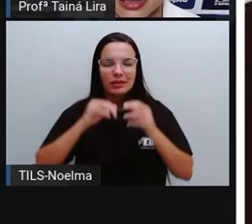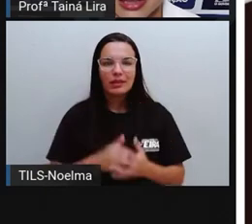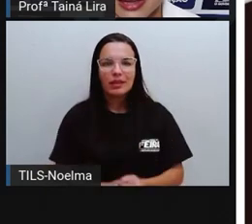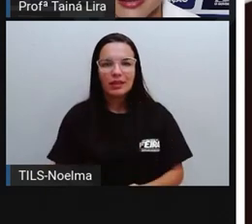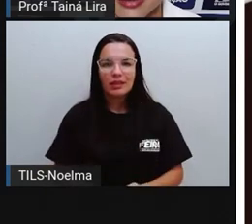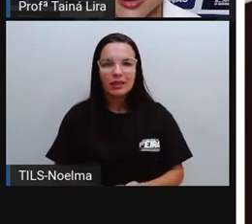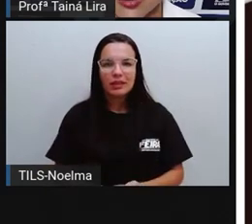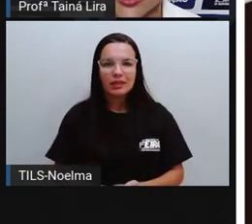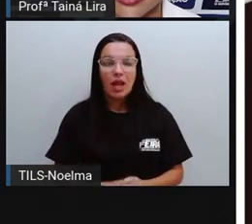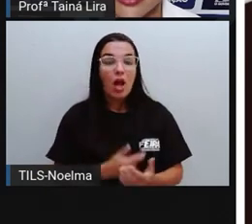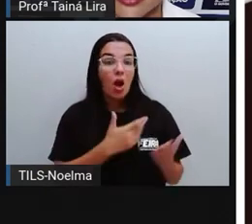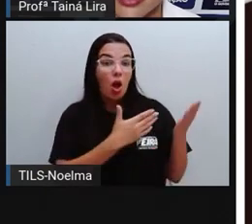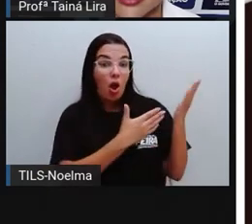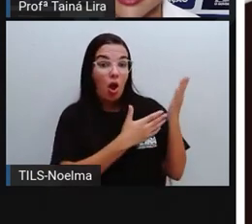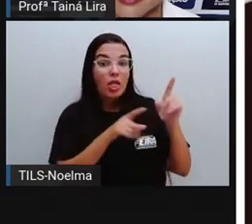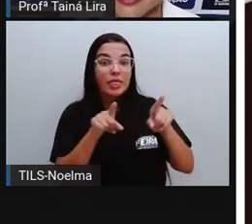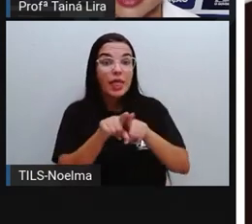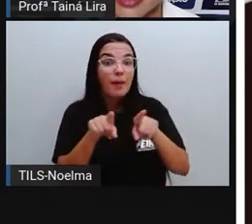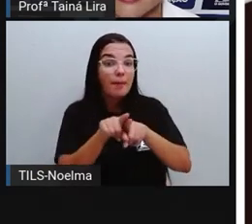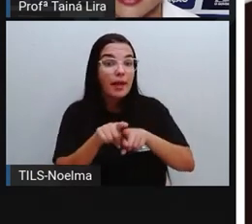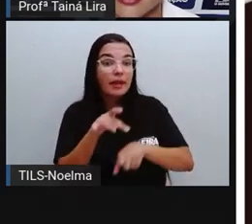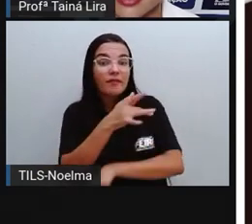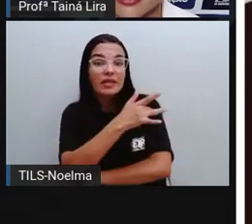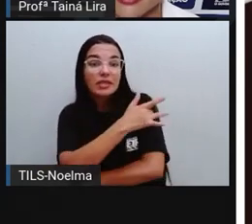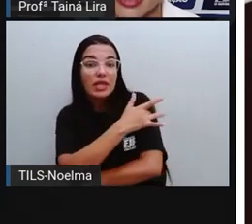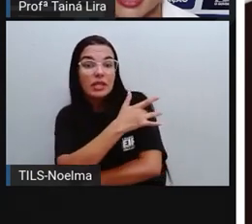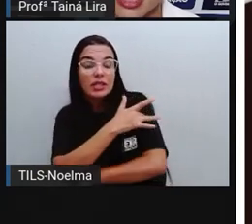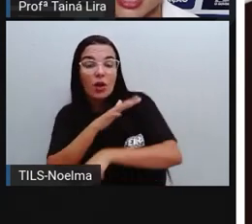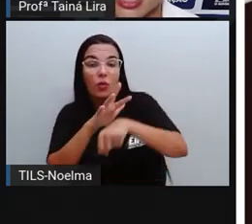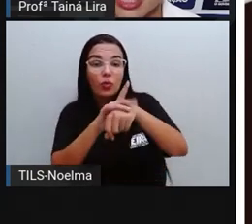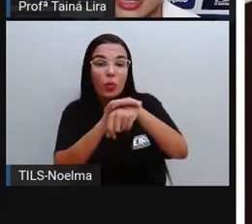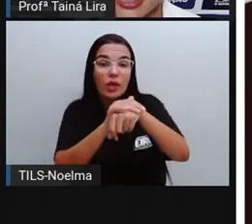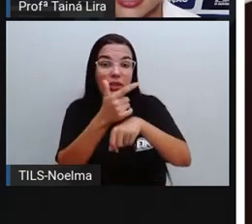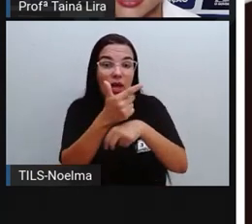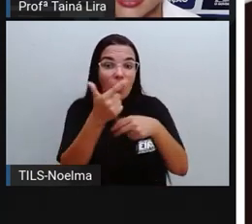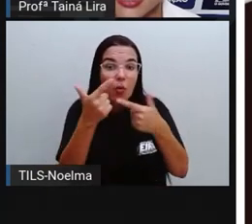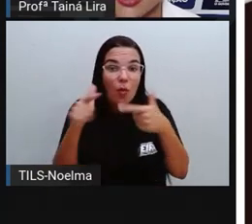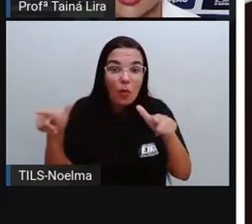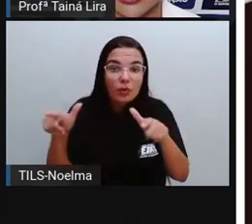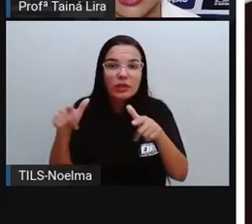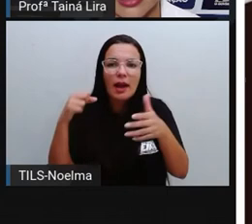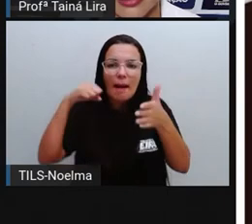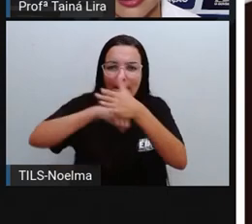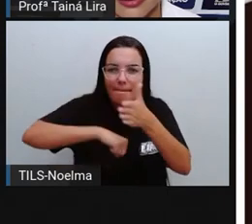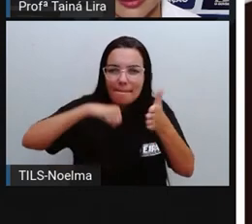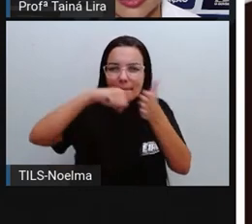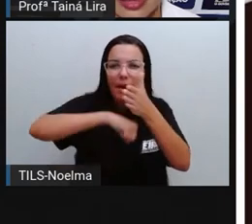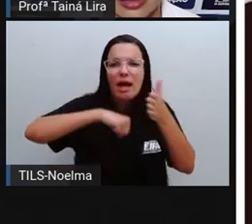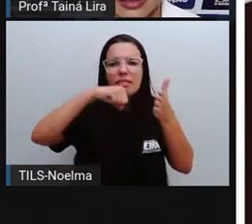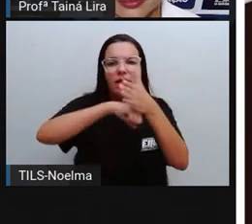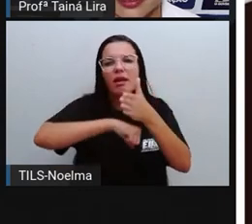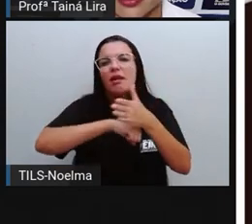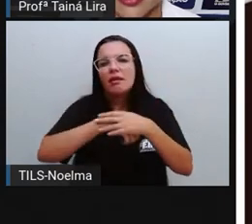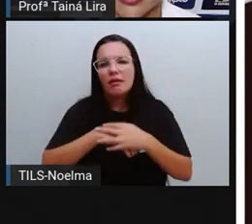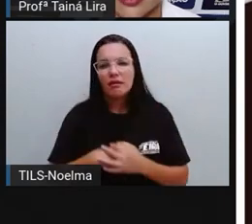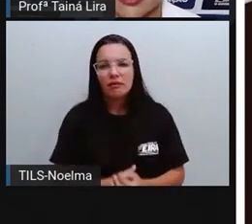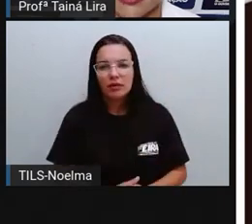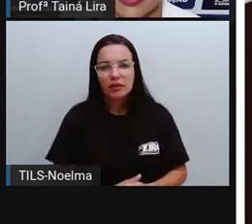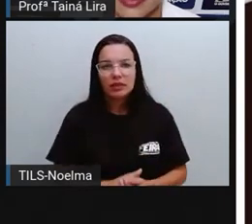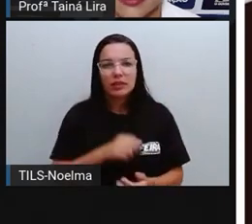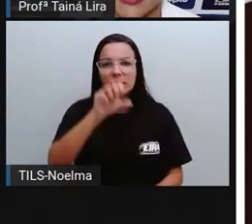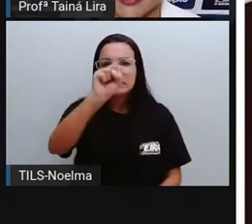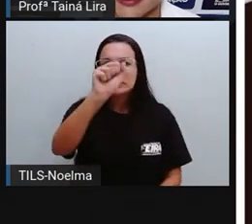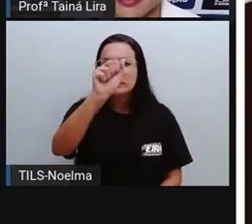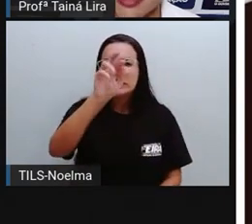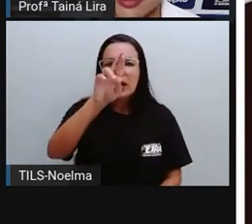Olha lá, contra o sarampo, né? A vacinação aí é contra o sarampo. Então,